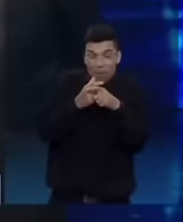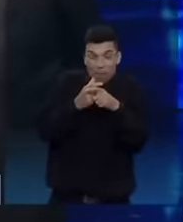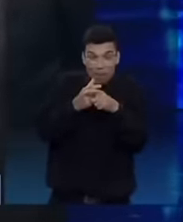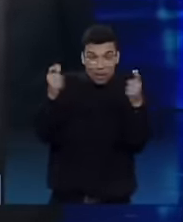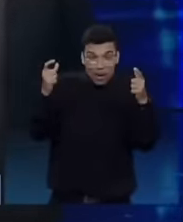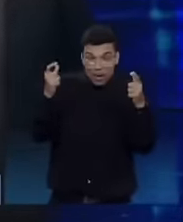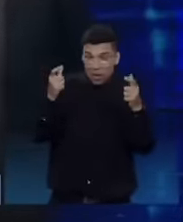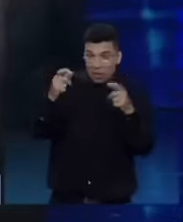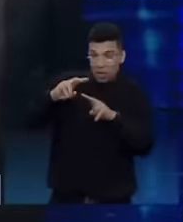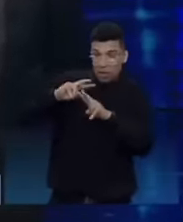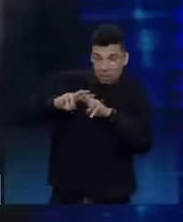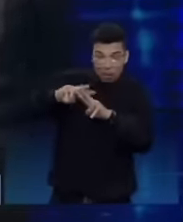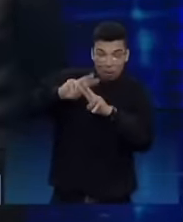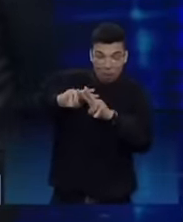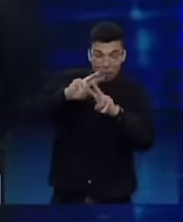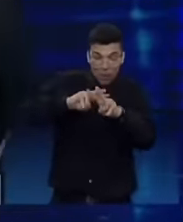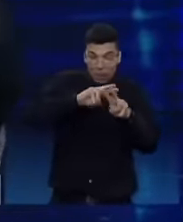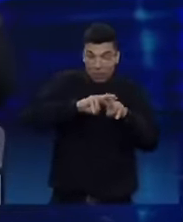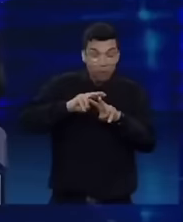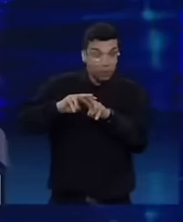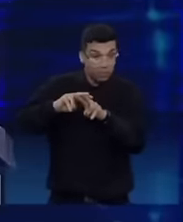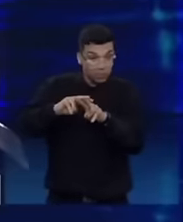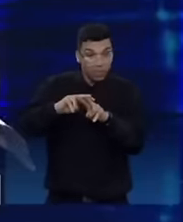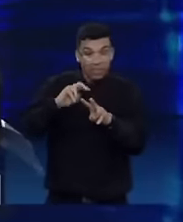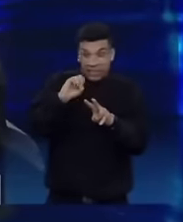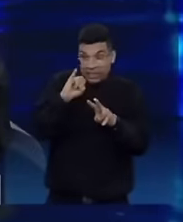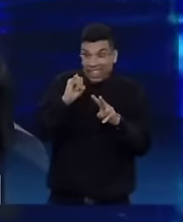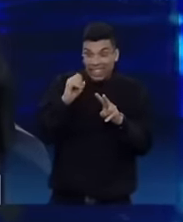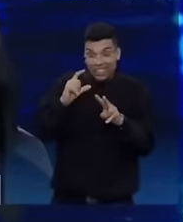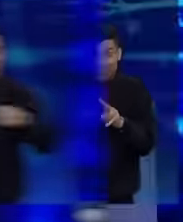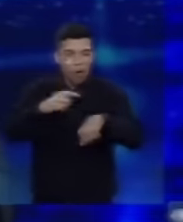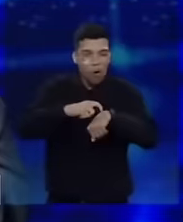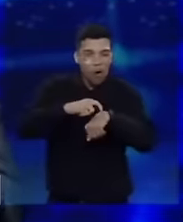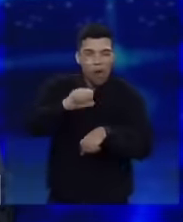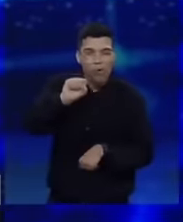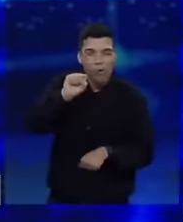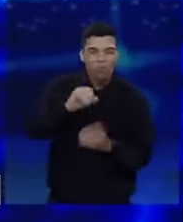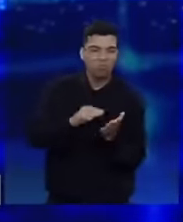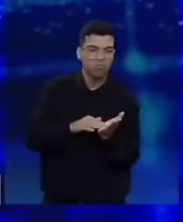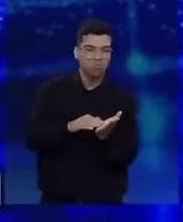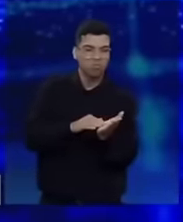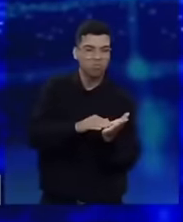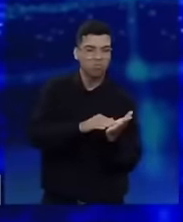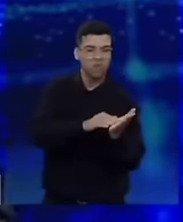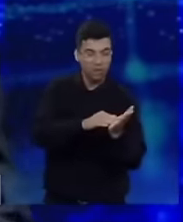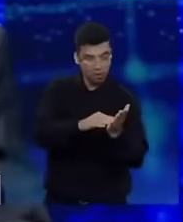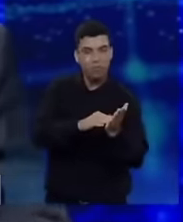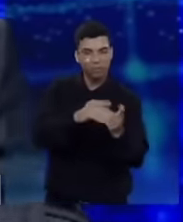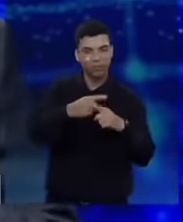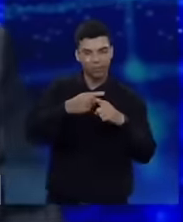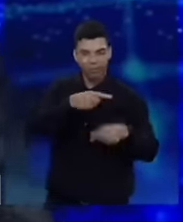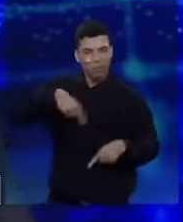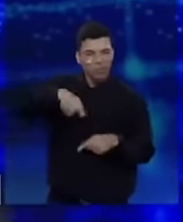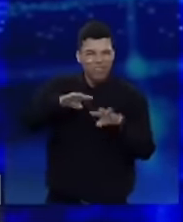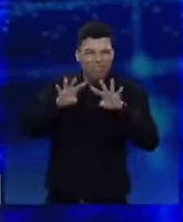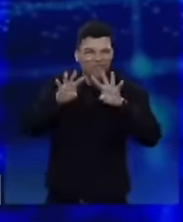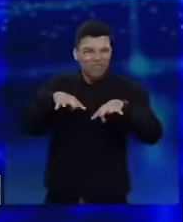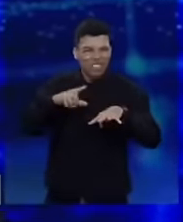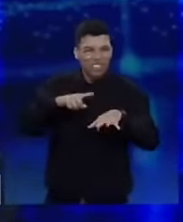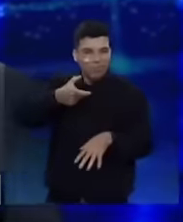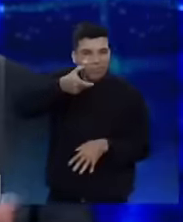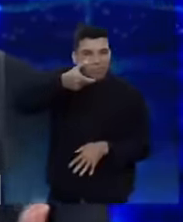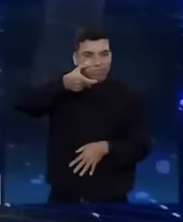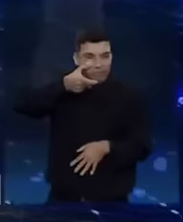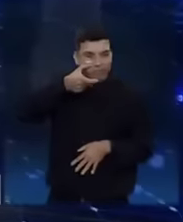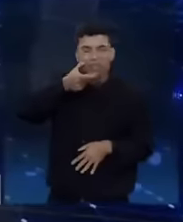linha do Tarcísio na frente, muitas obras seriam feitas, sim. Porque o cidadão tem a cara de pau e a desfacetez que